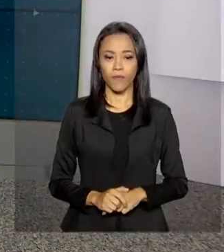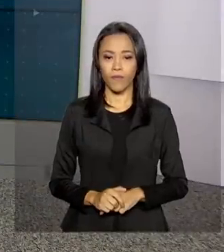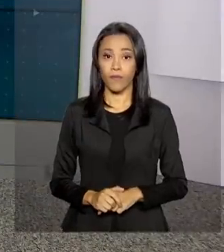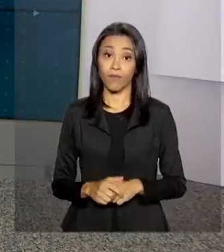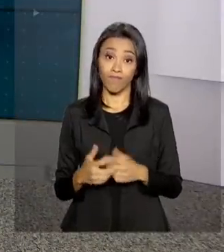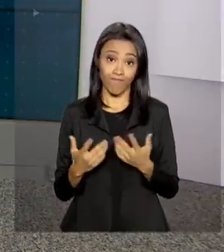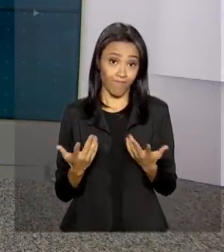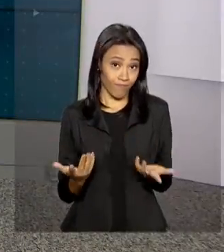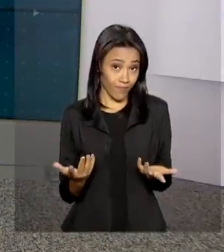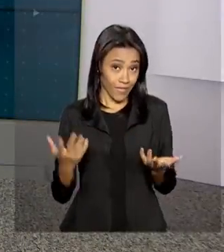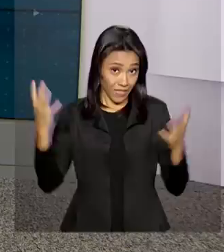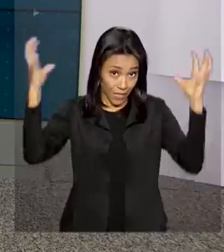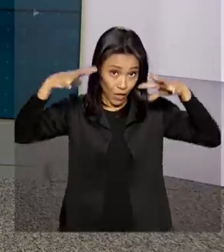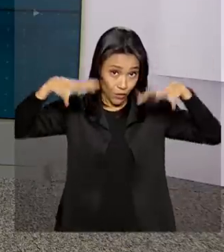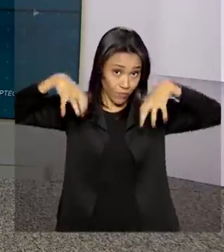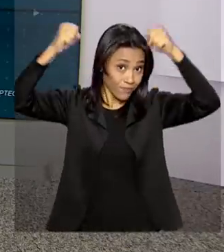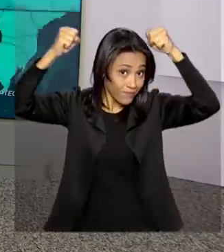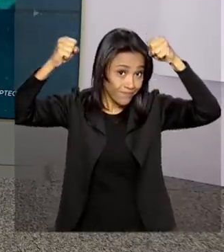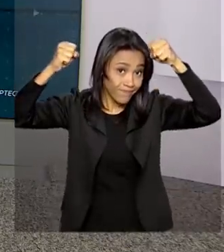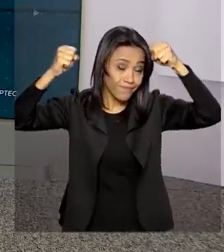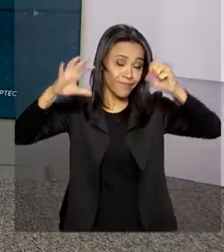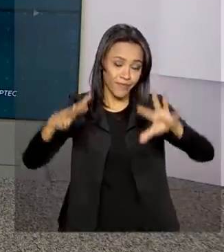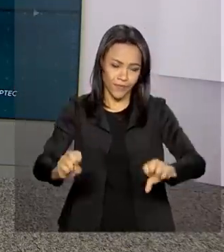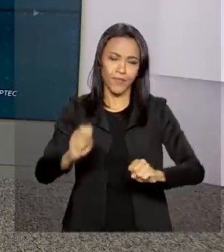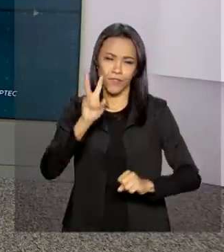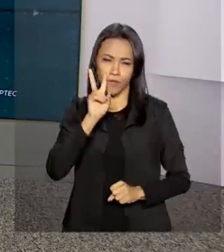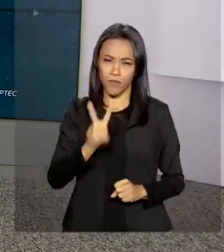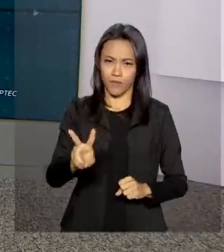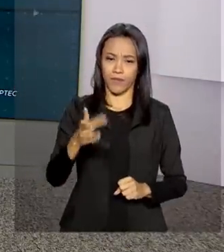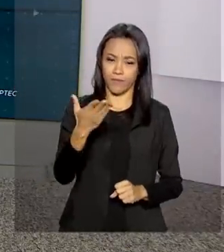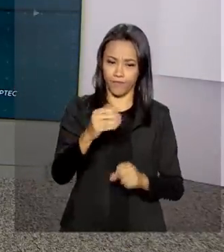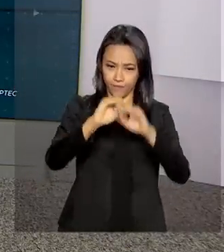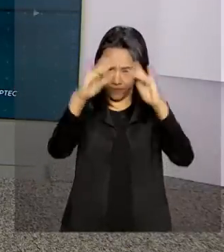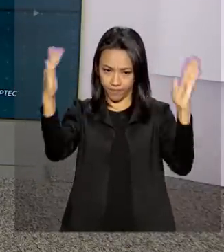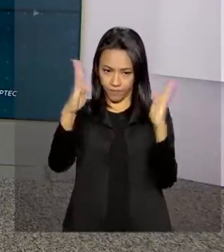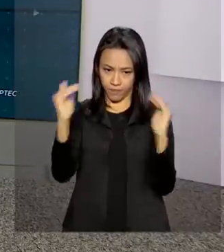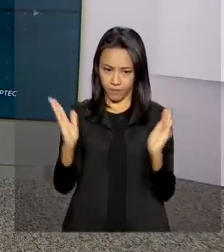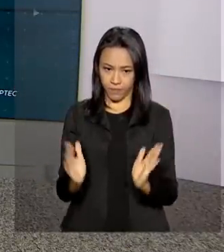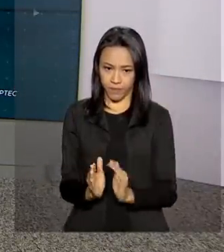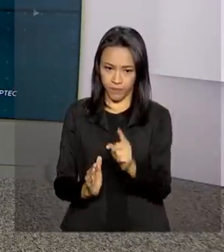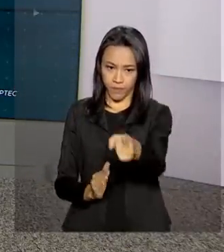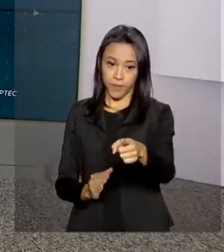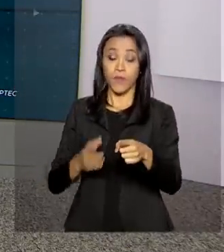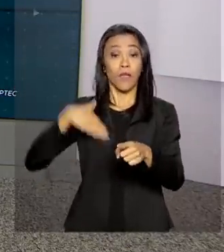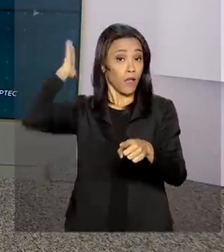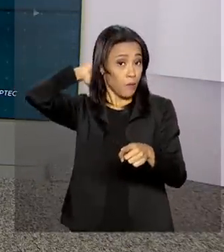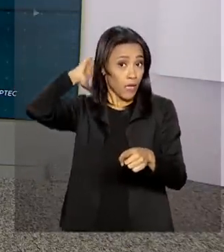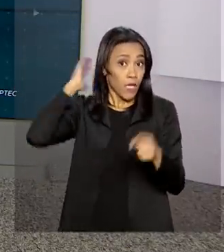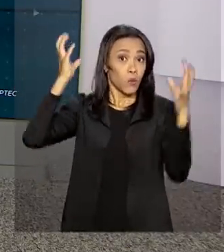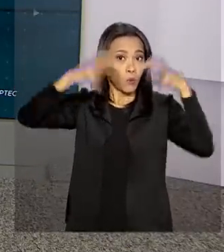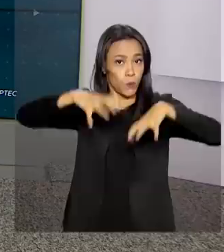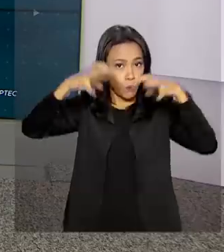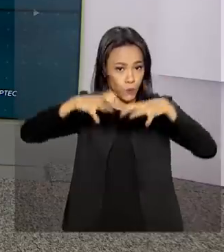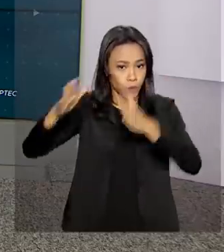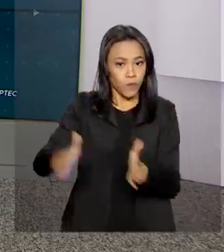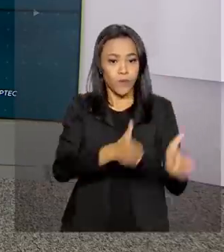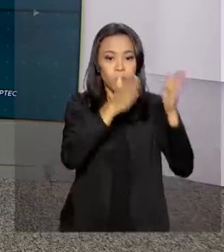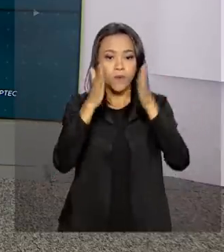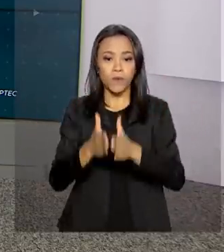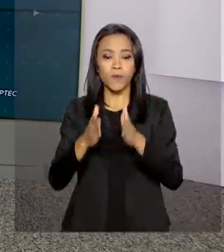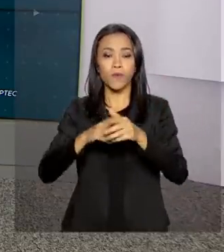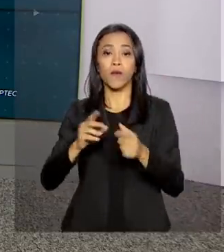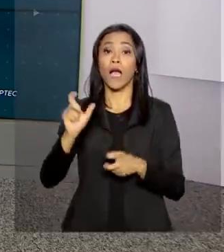E aí, será que a chuva vai dar uma trégua? Vamos então dar uma olhadinha aqui no mapa. Olha, em Belém nós temos pancadas de chuva. Em